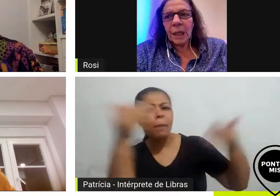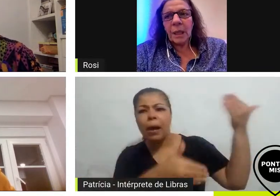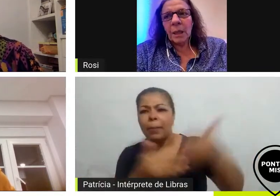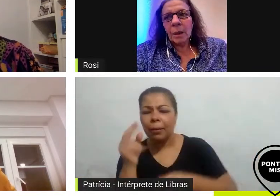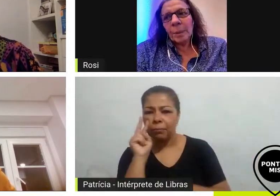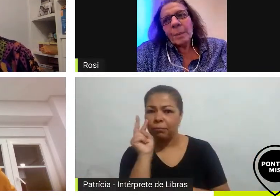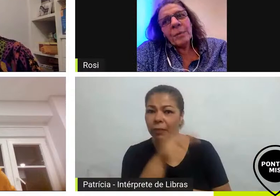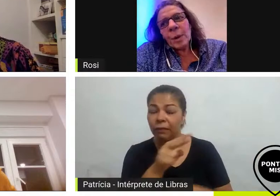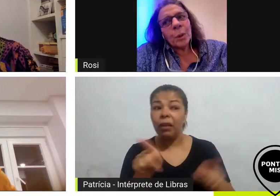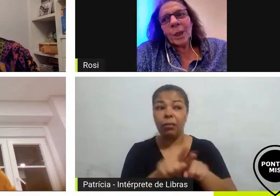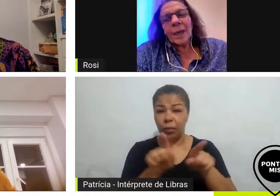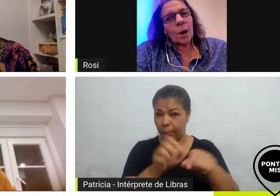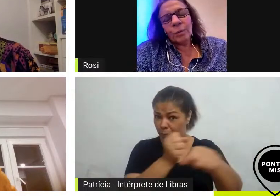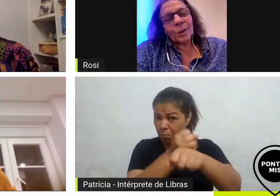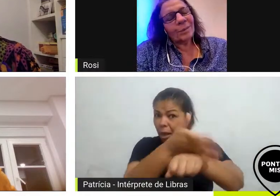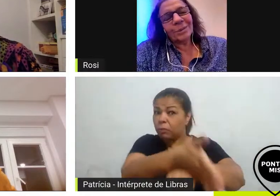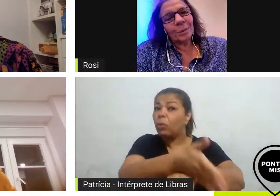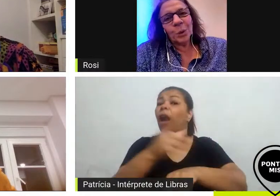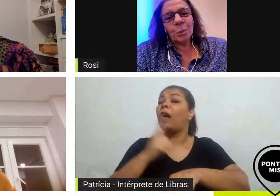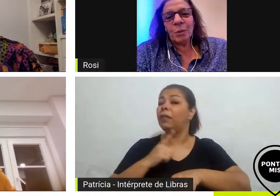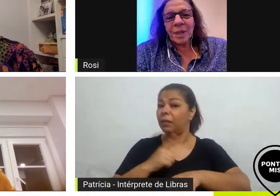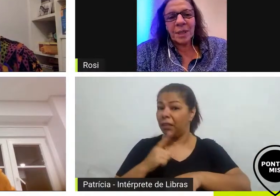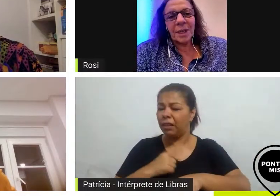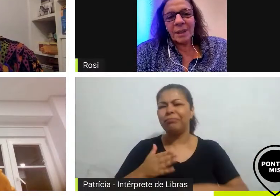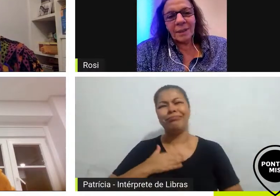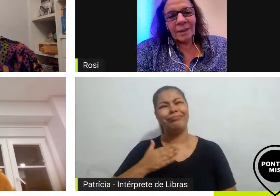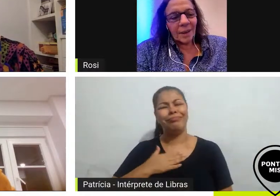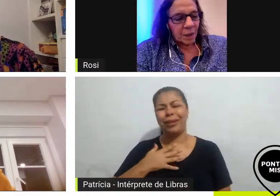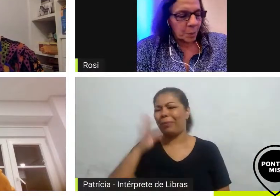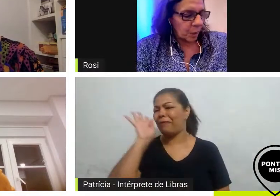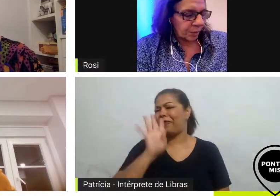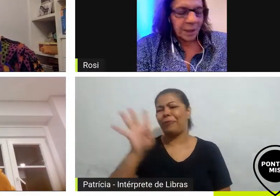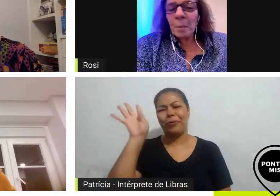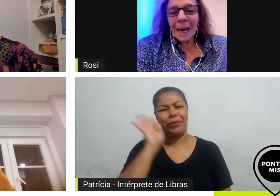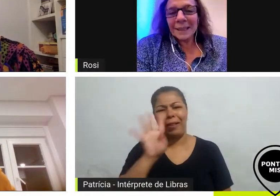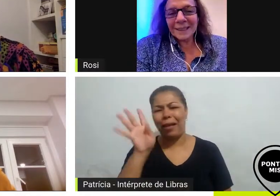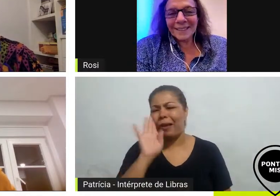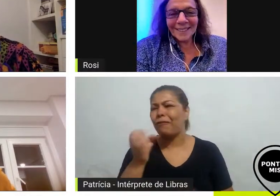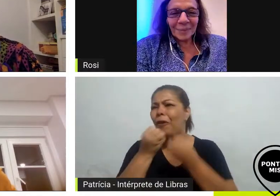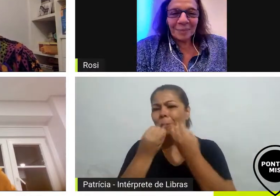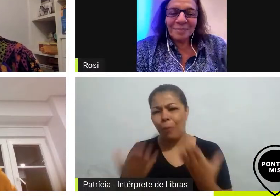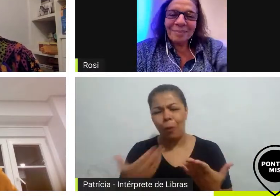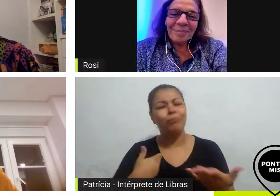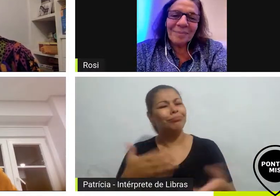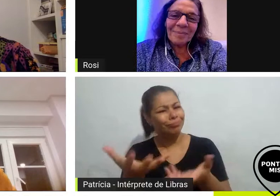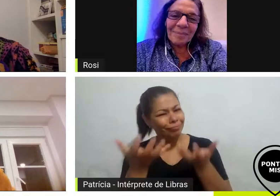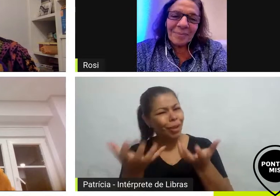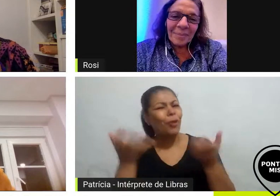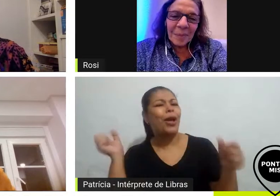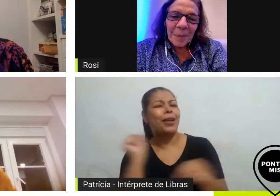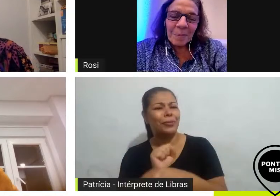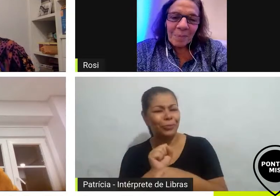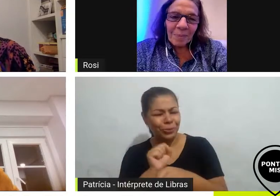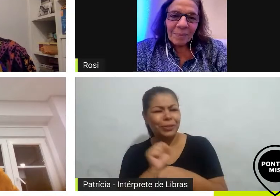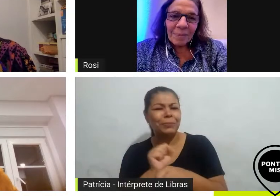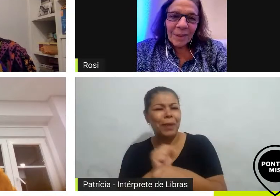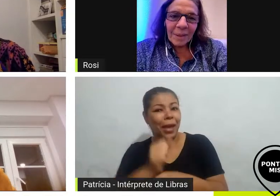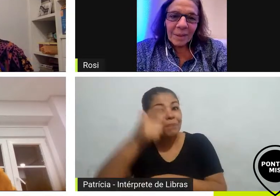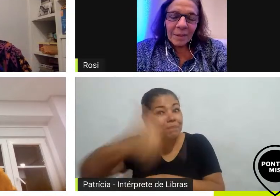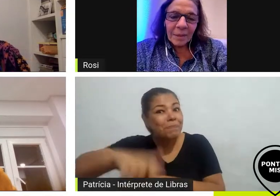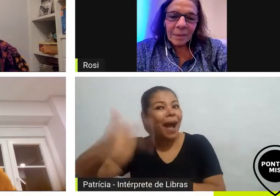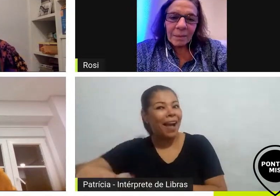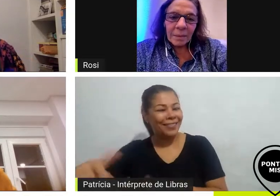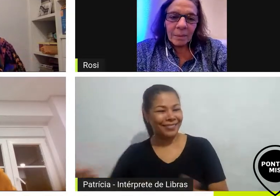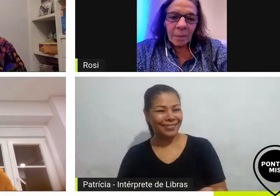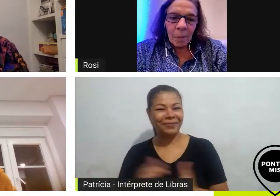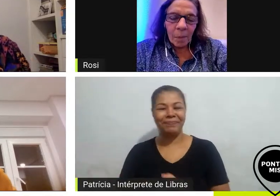inclusive para mim foi muito legal foi muito bom fazer e espero fazer mais legal e para você